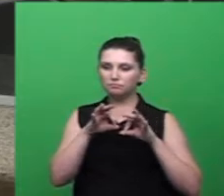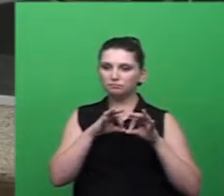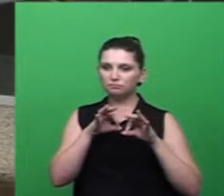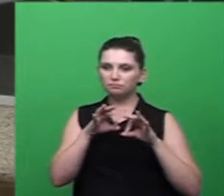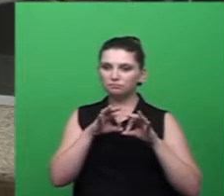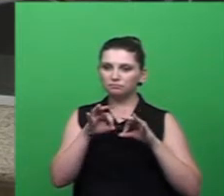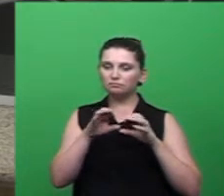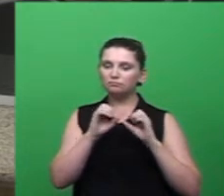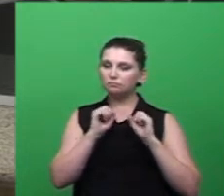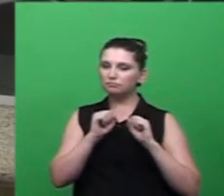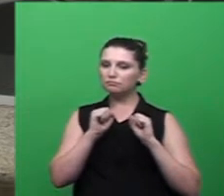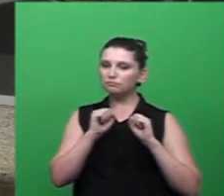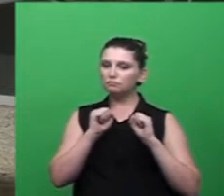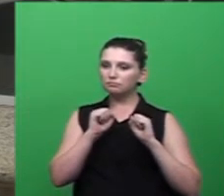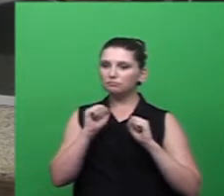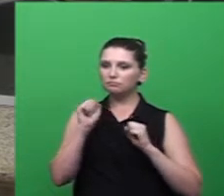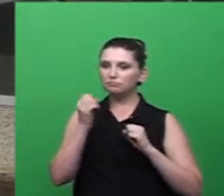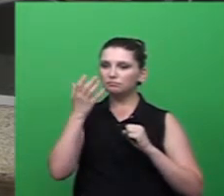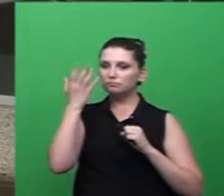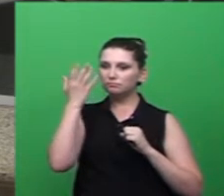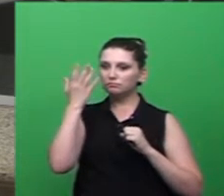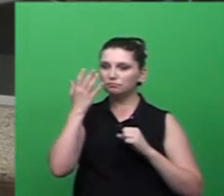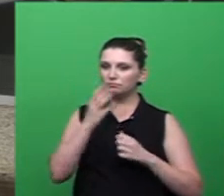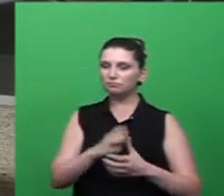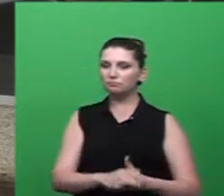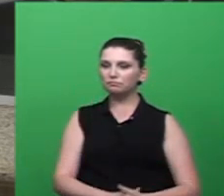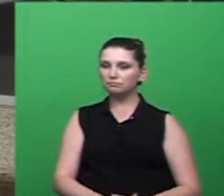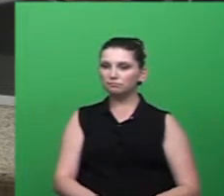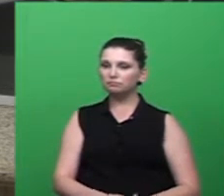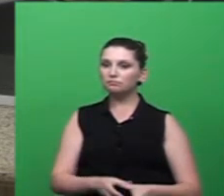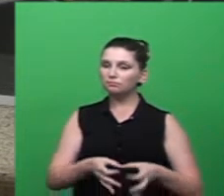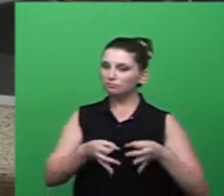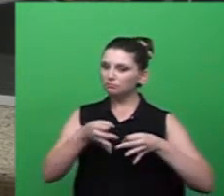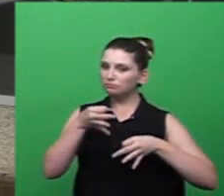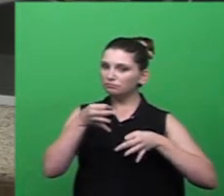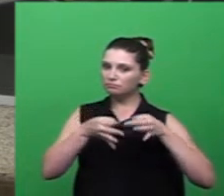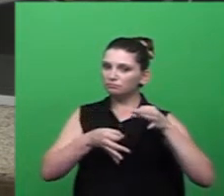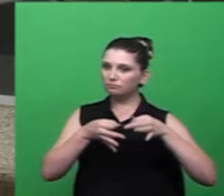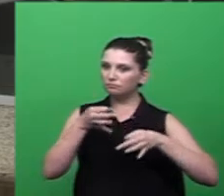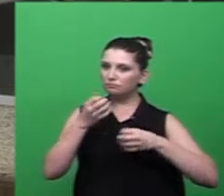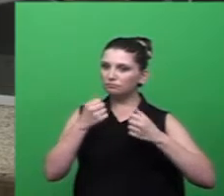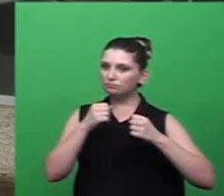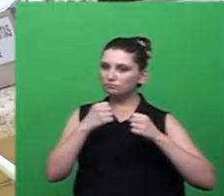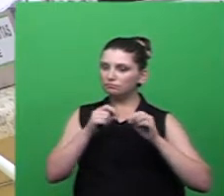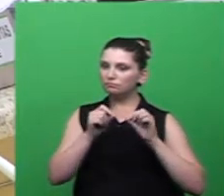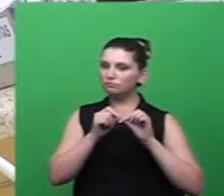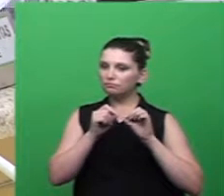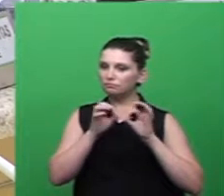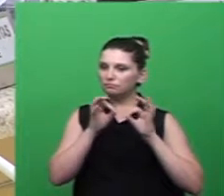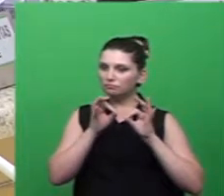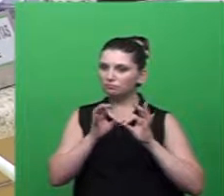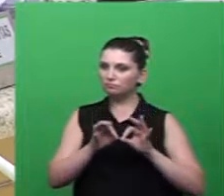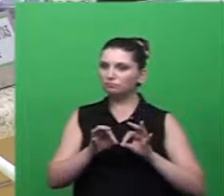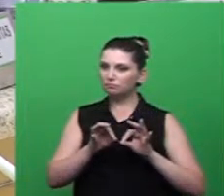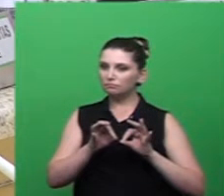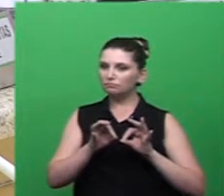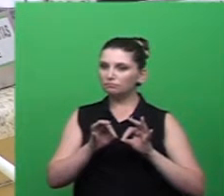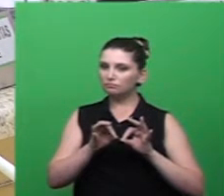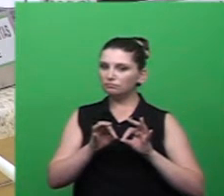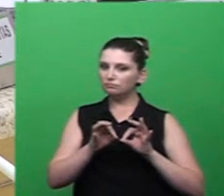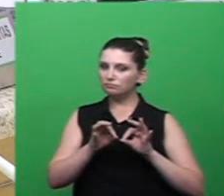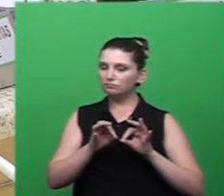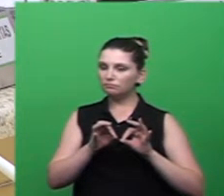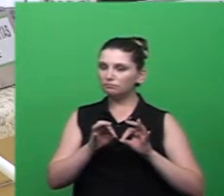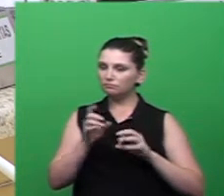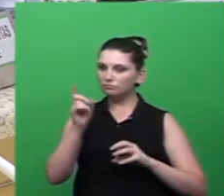encaminhado aos órgãos judiciais pra poder fazer com que ele cumpra de fato aquilo que o município está